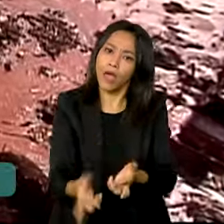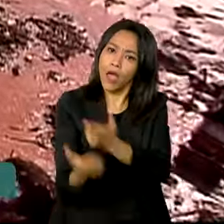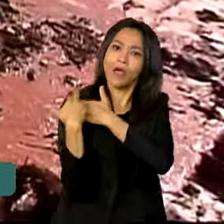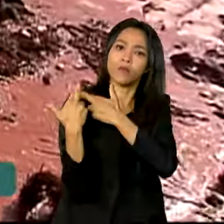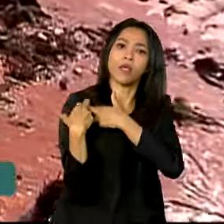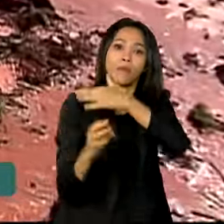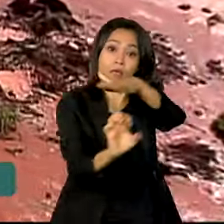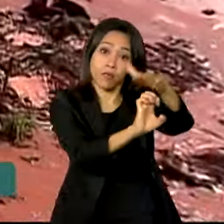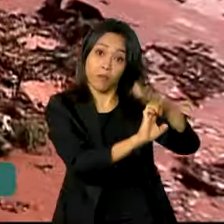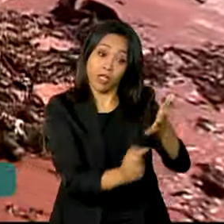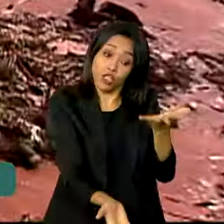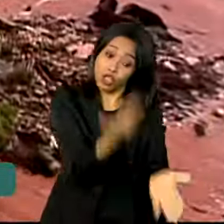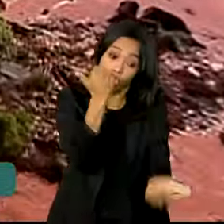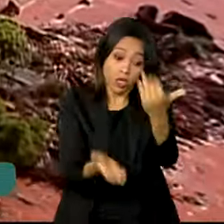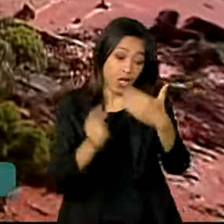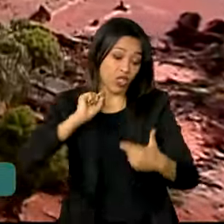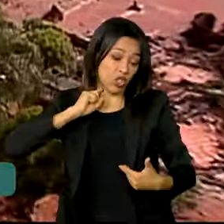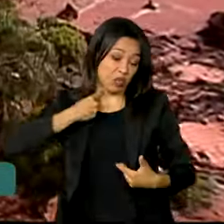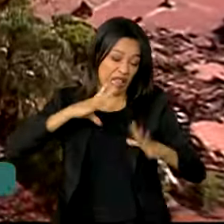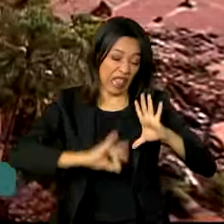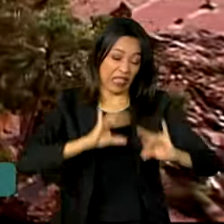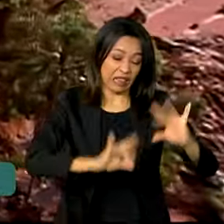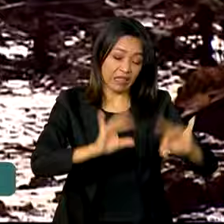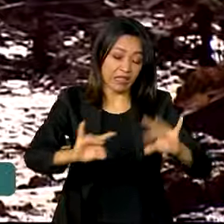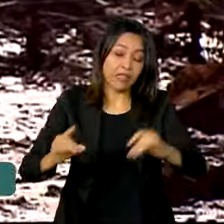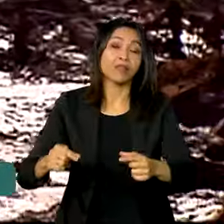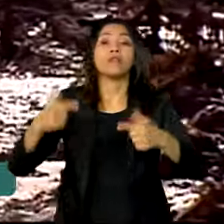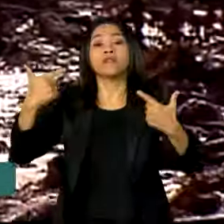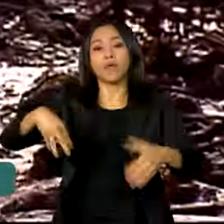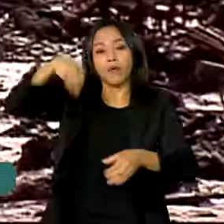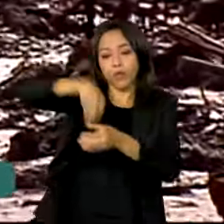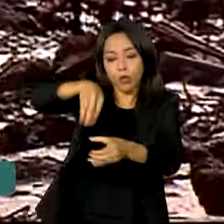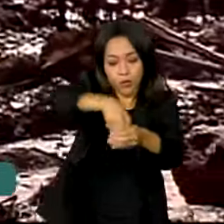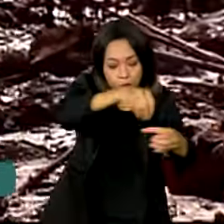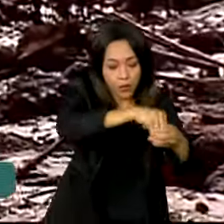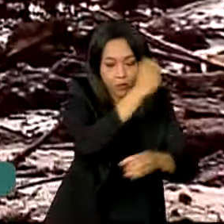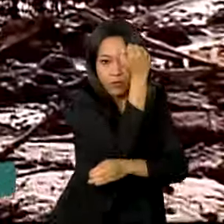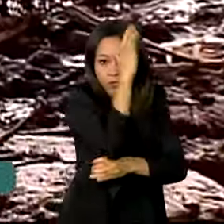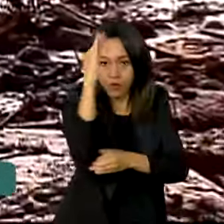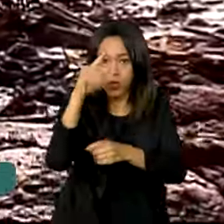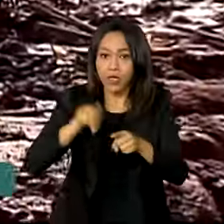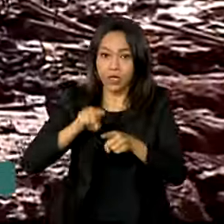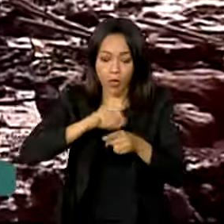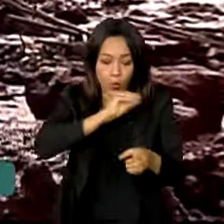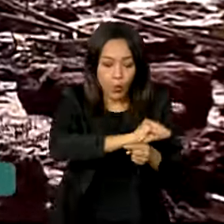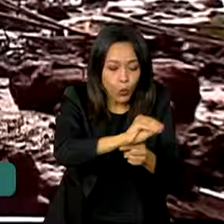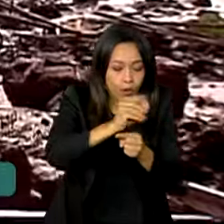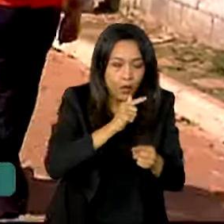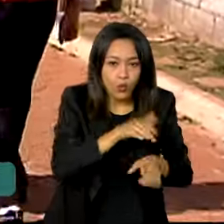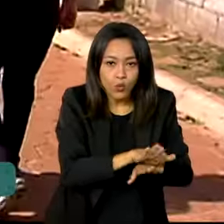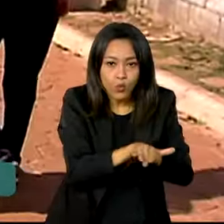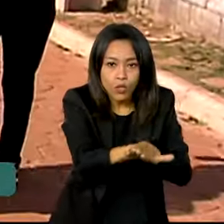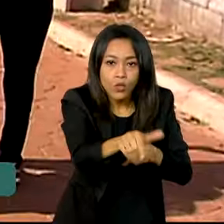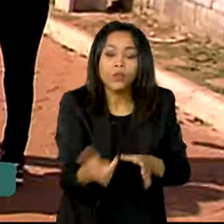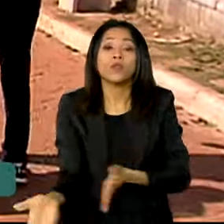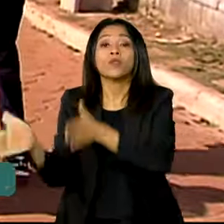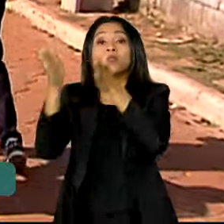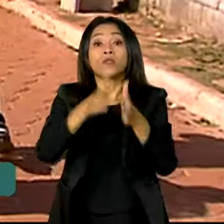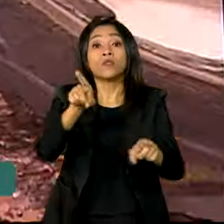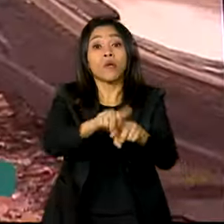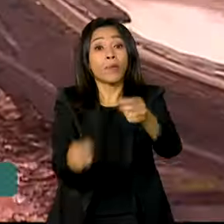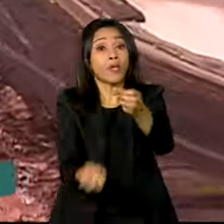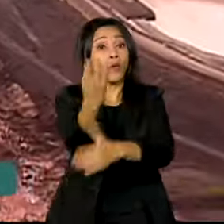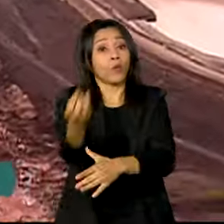a retirada de rejeitos, o reflorestamento e a recuperação de bacias. O novo texto também cria o Conselho Federal de